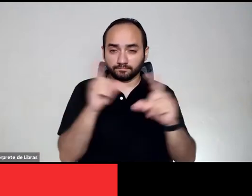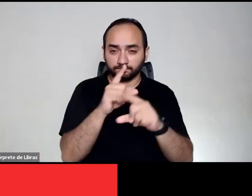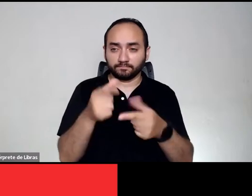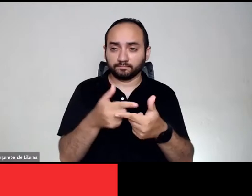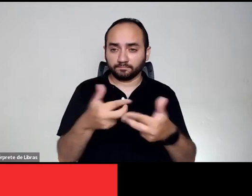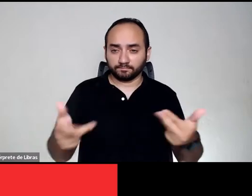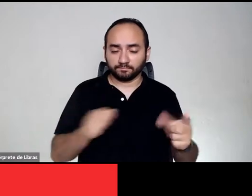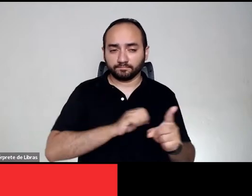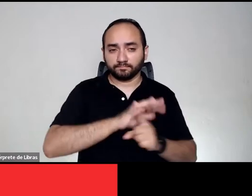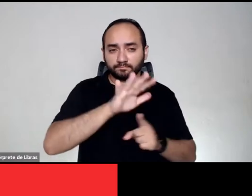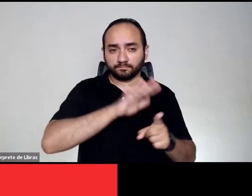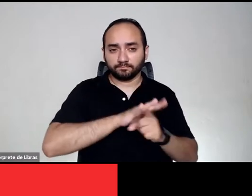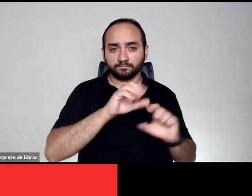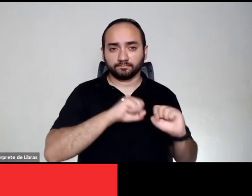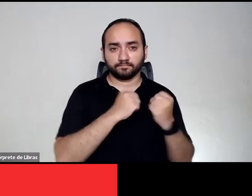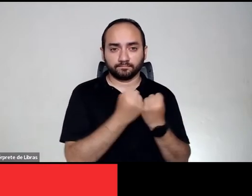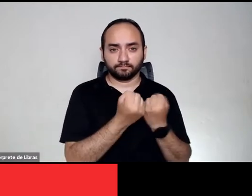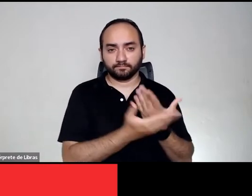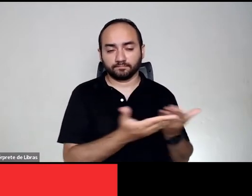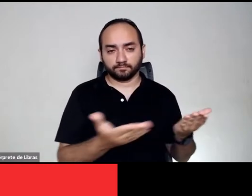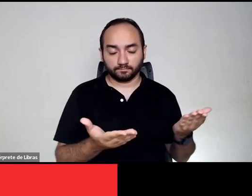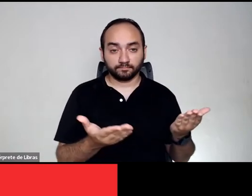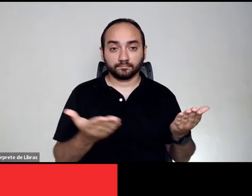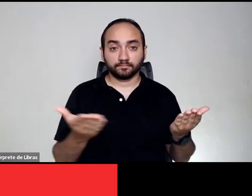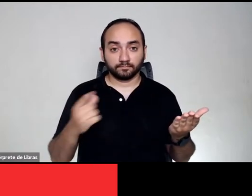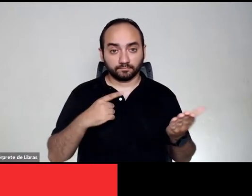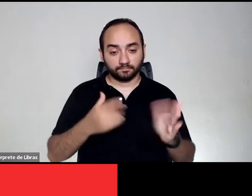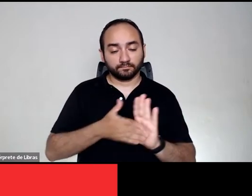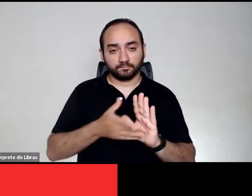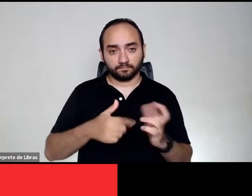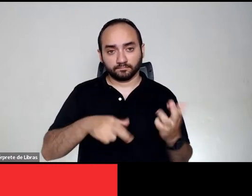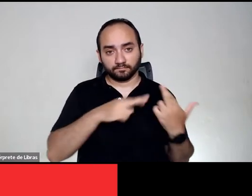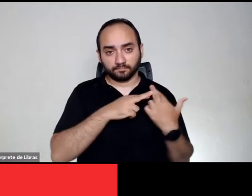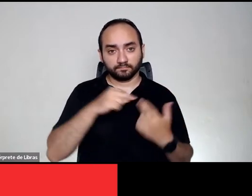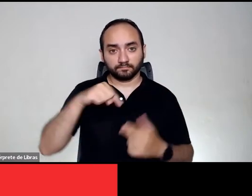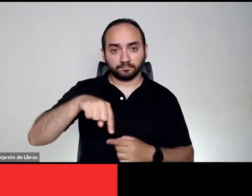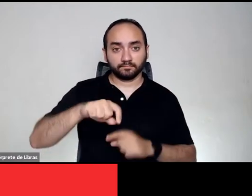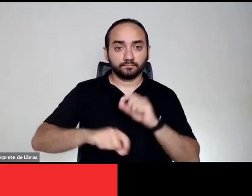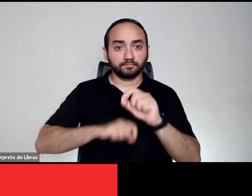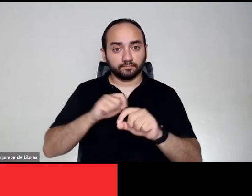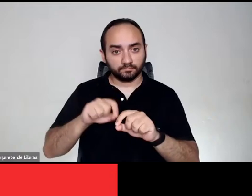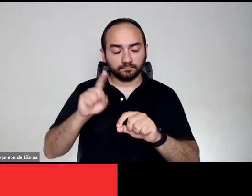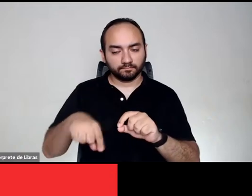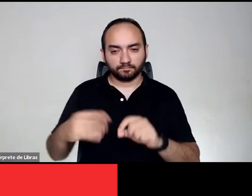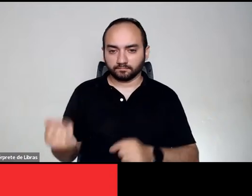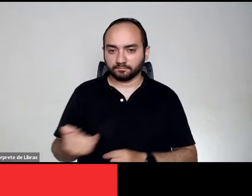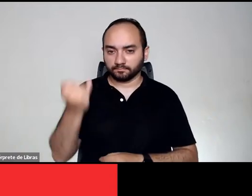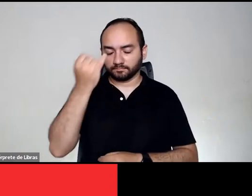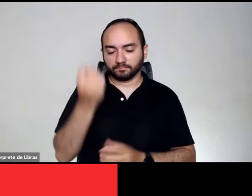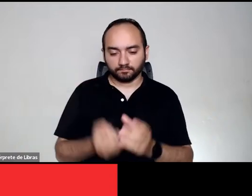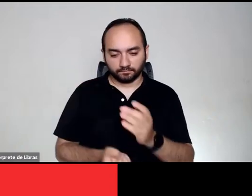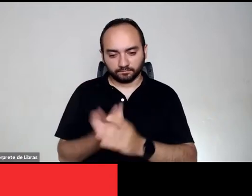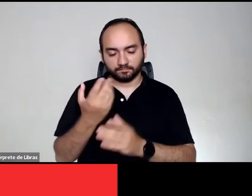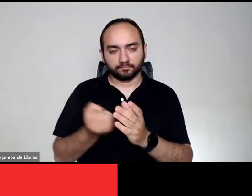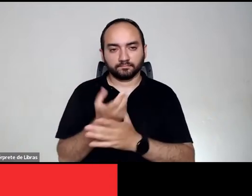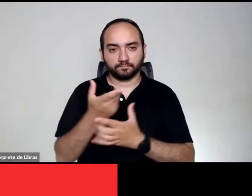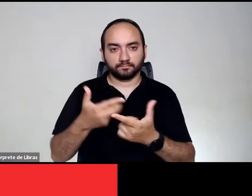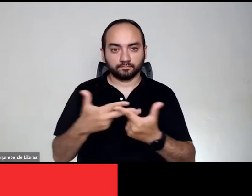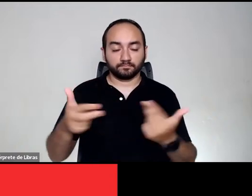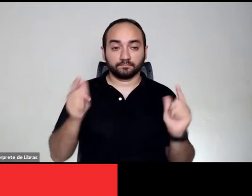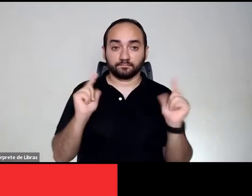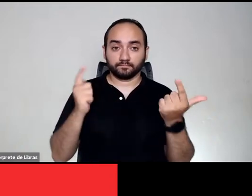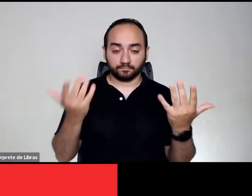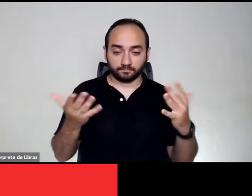das demandas da sociedade, o papel do SESC São Paulo emerge como essencial na promoção de um lazer